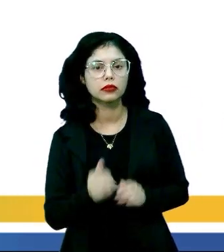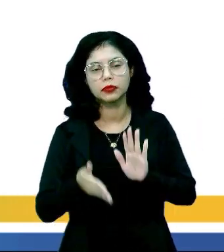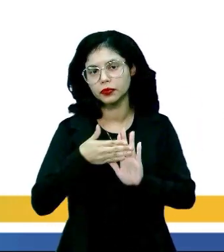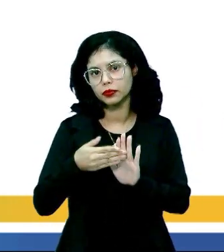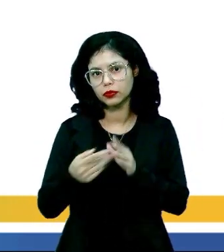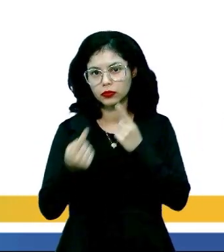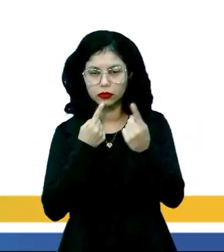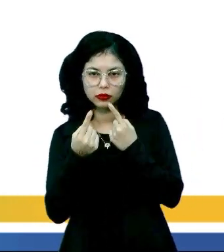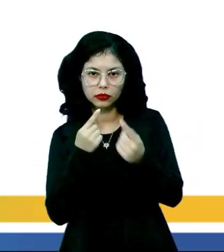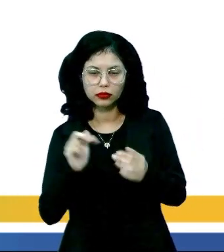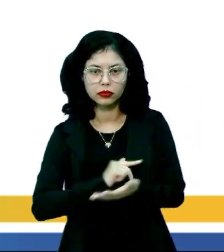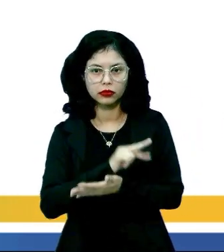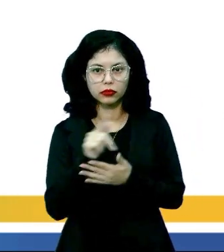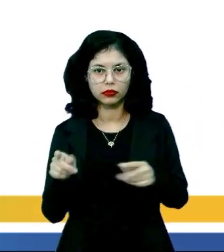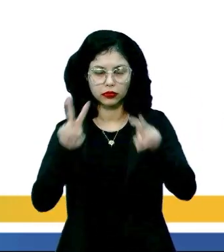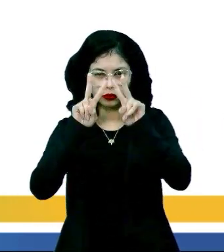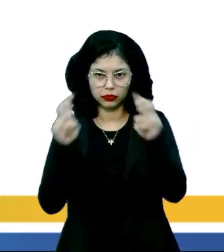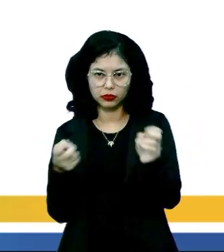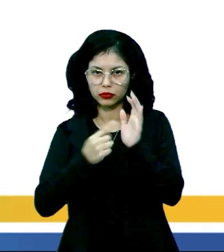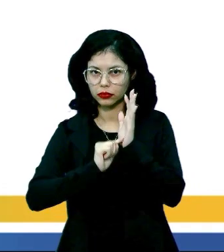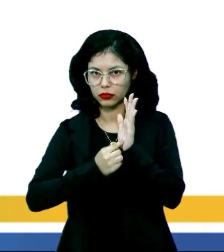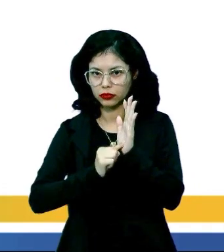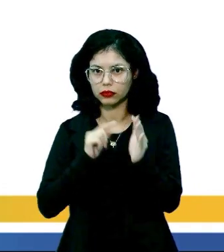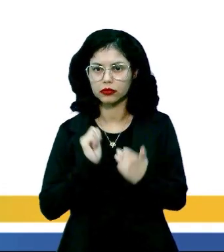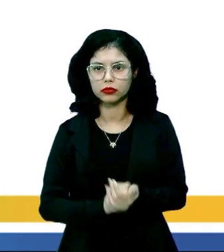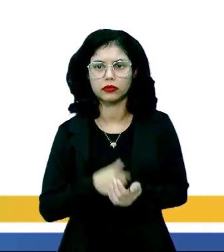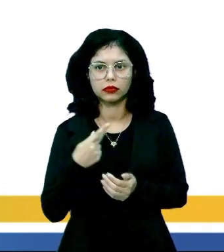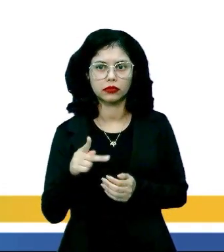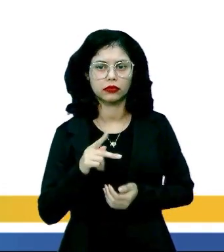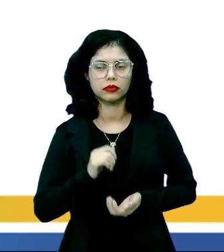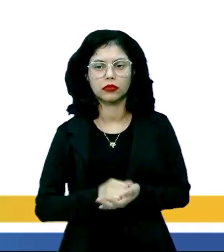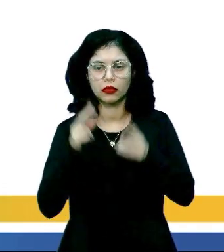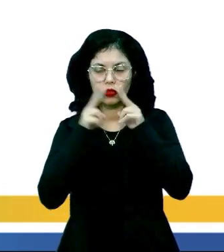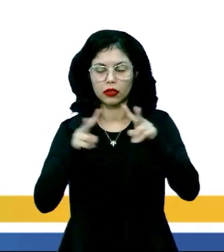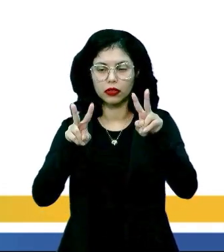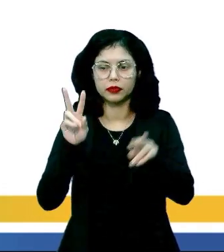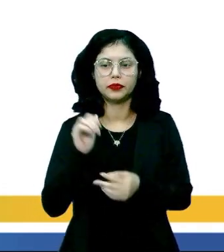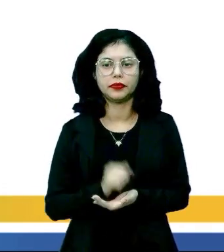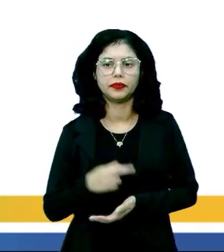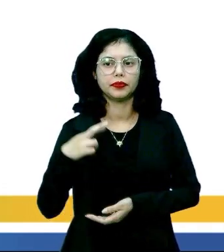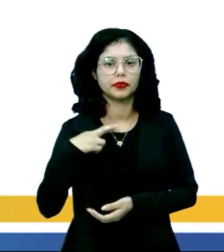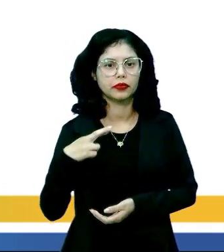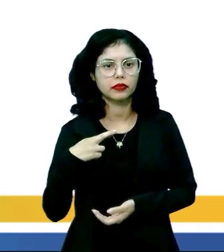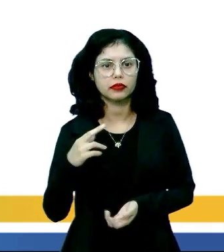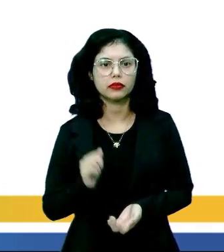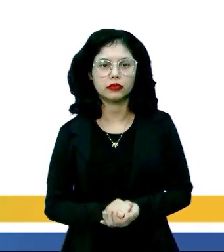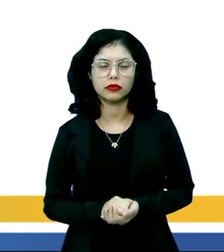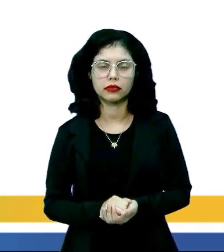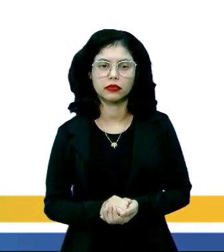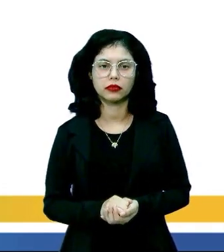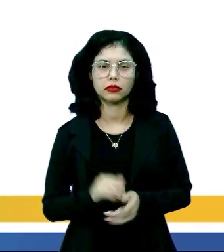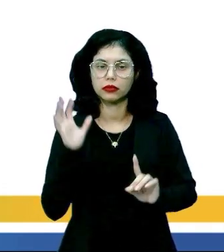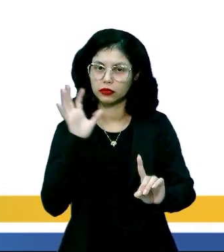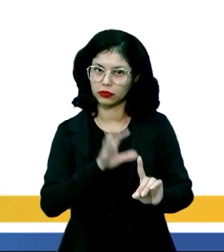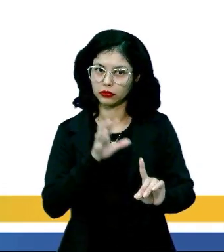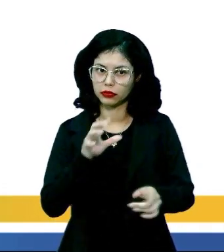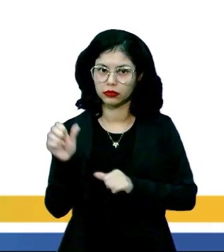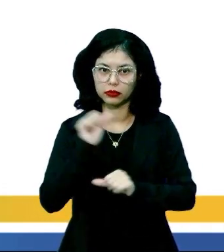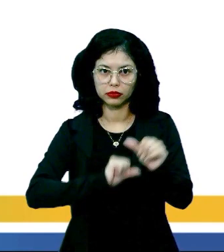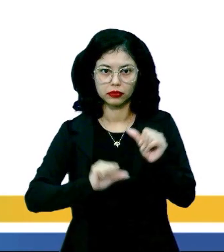promovem discussões sobre diversos assuntos, expondo seus pontos de vista particulares e